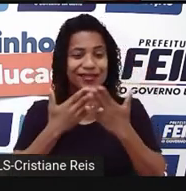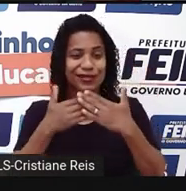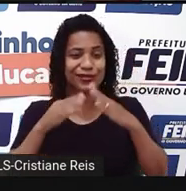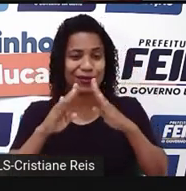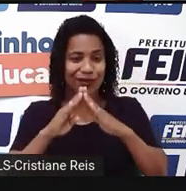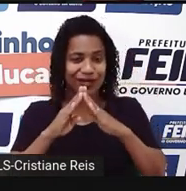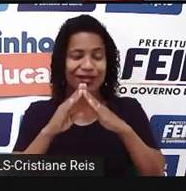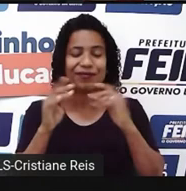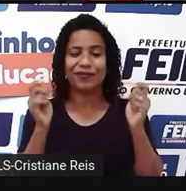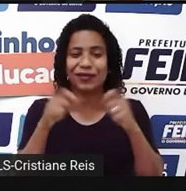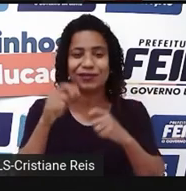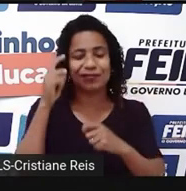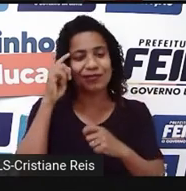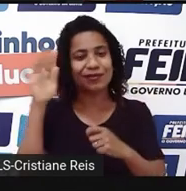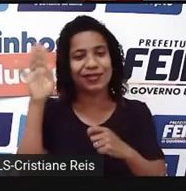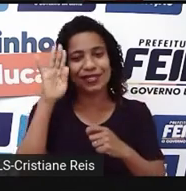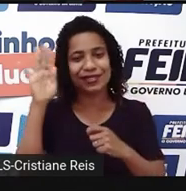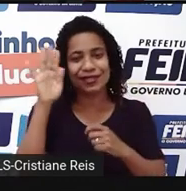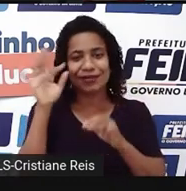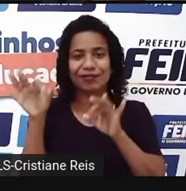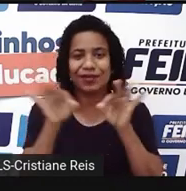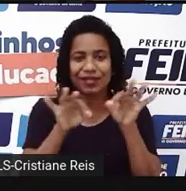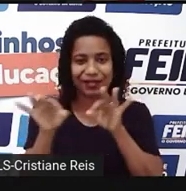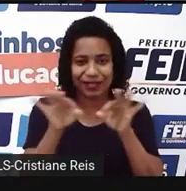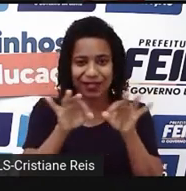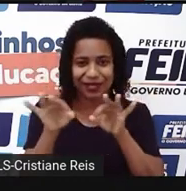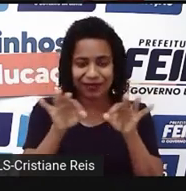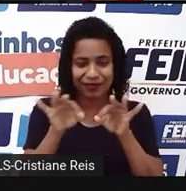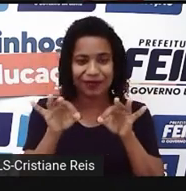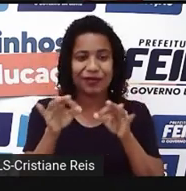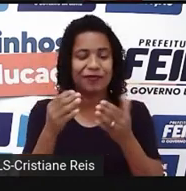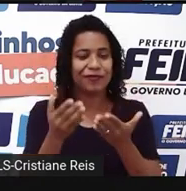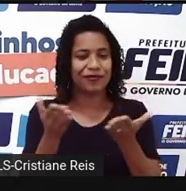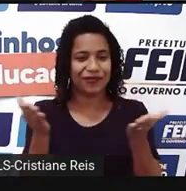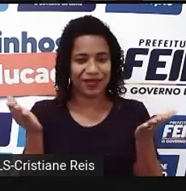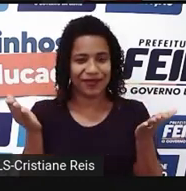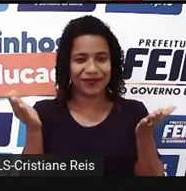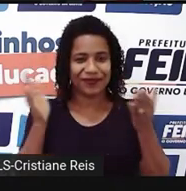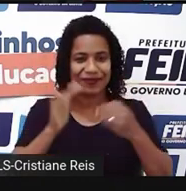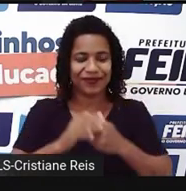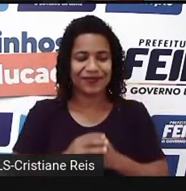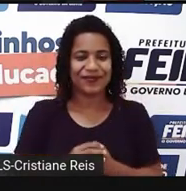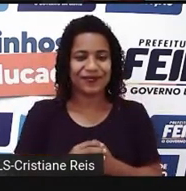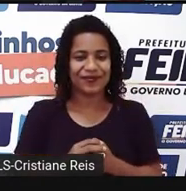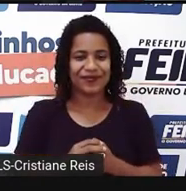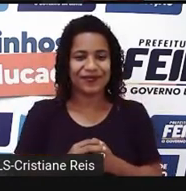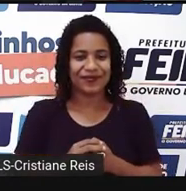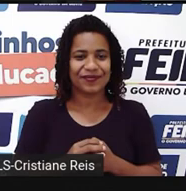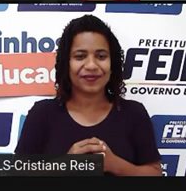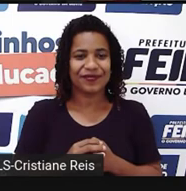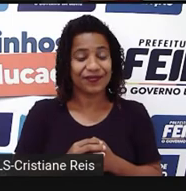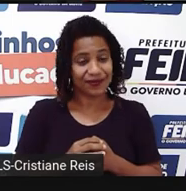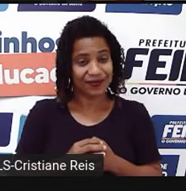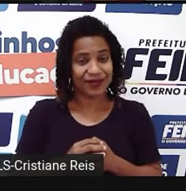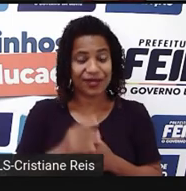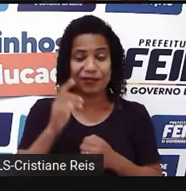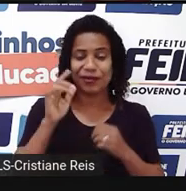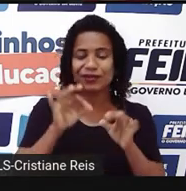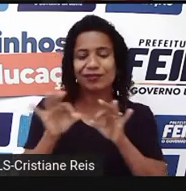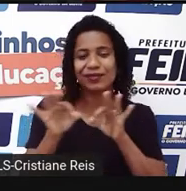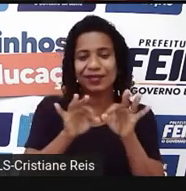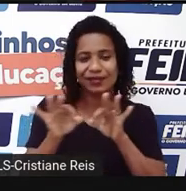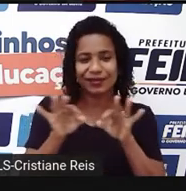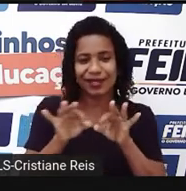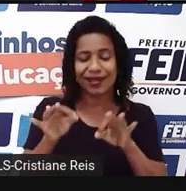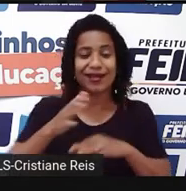eu posso pensar, por exemplo, planejar o Eu Have a Swim Pool e My School next year. Então, eu posso planejar que